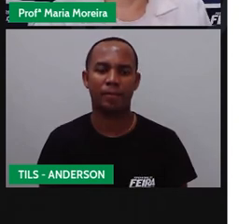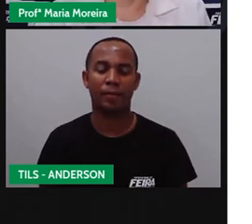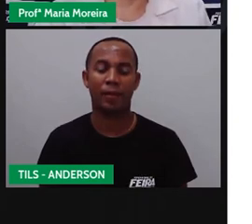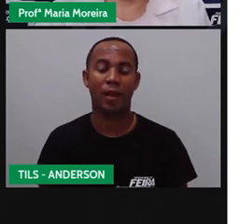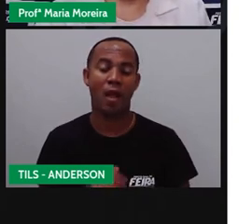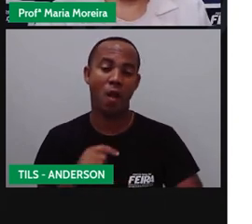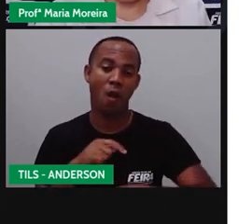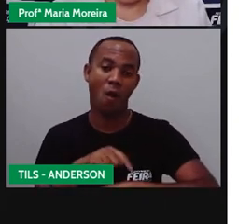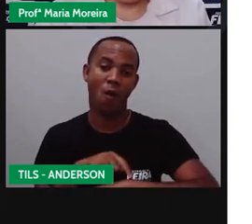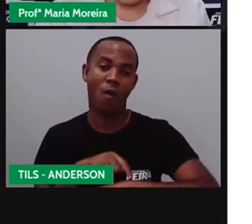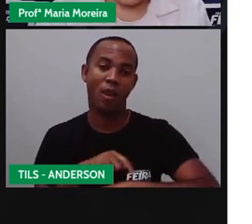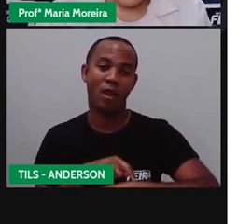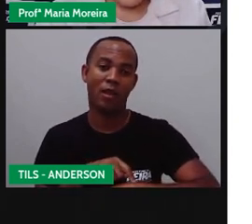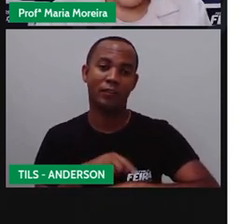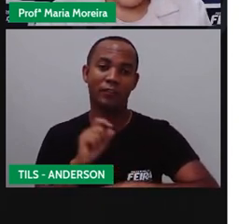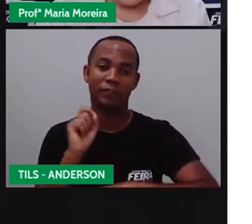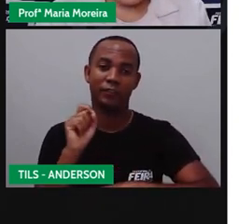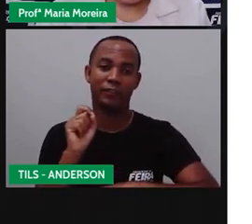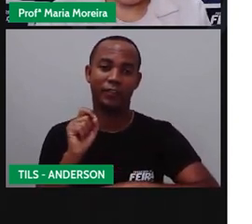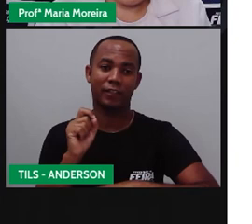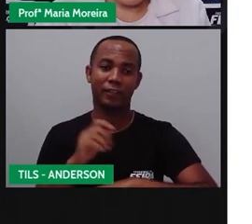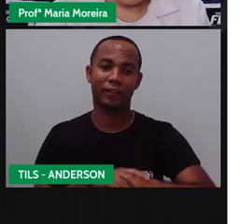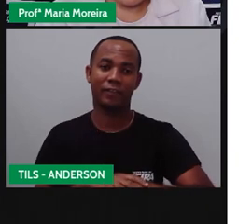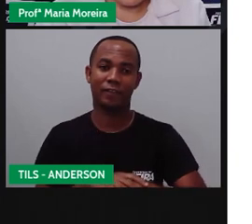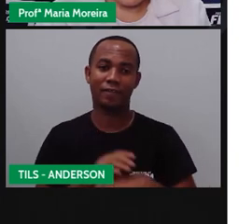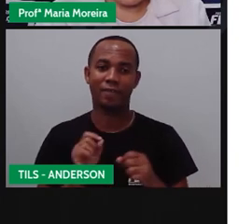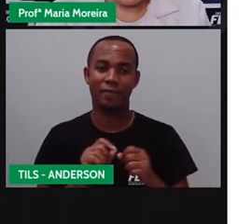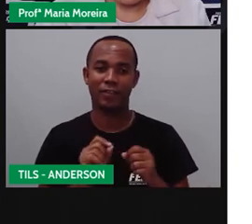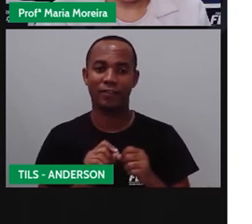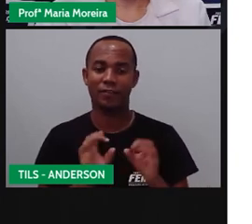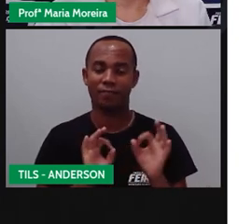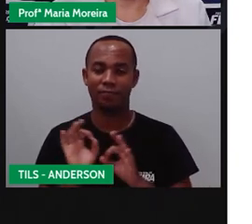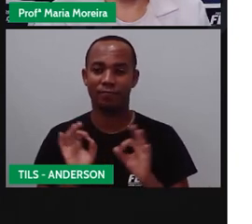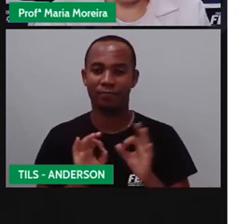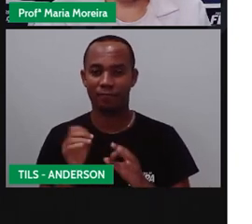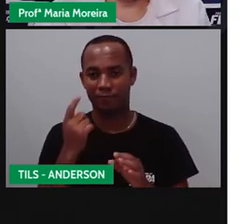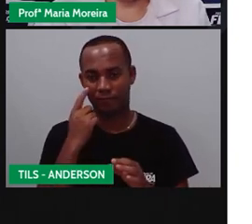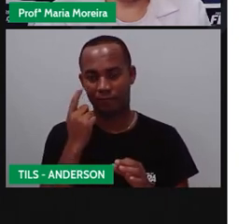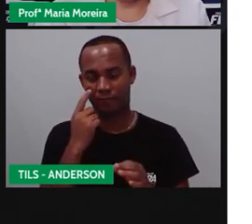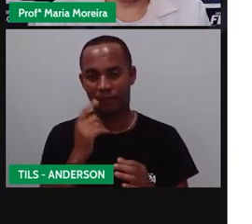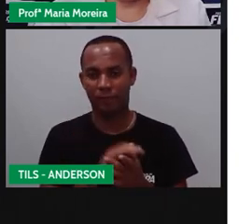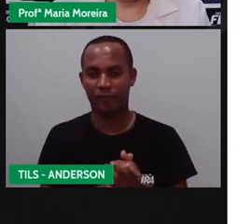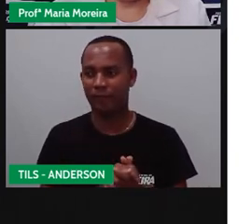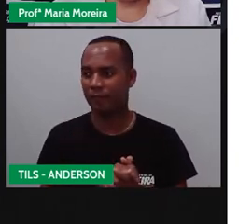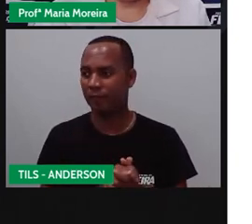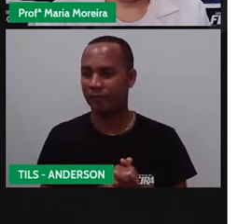Hora de produzir, Anderson. Vamos produzir? Vamos!